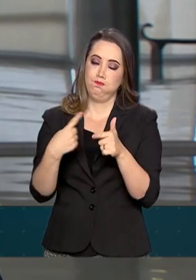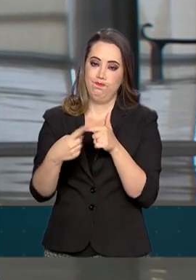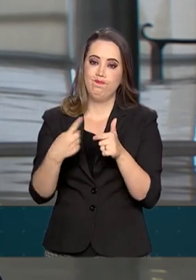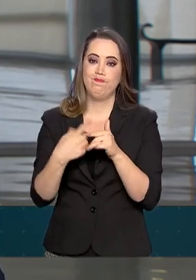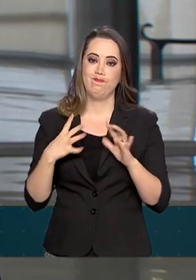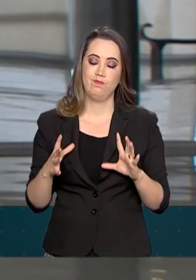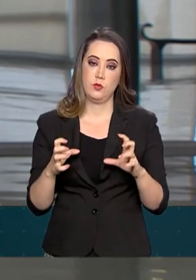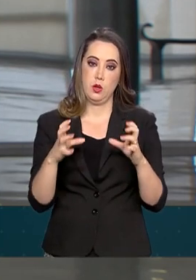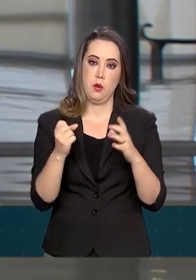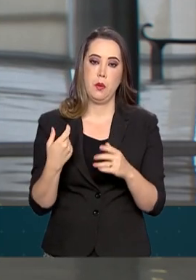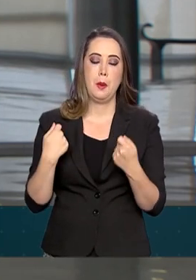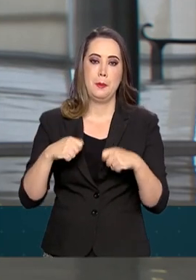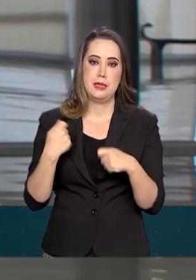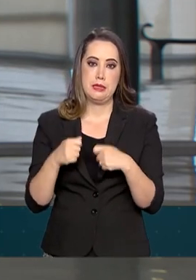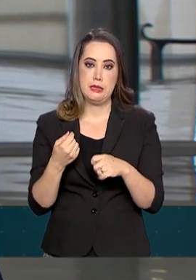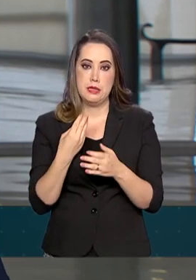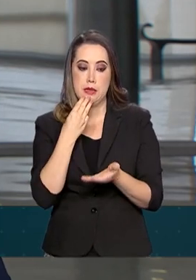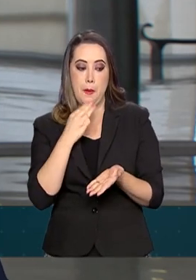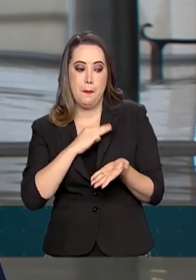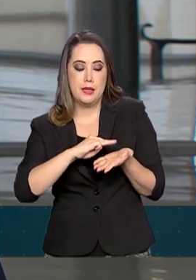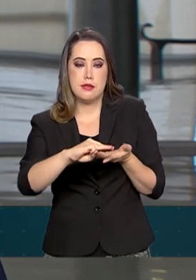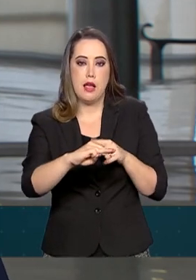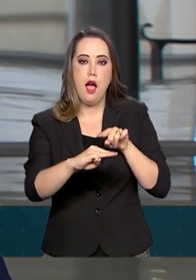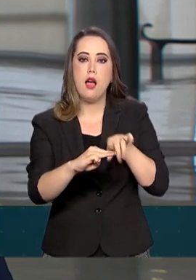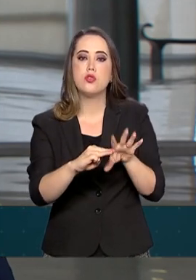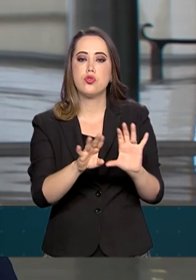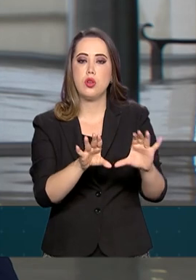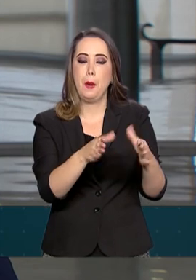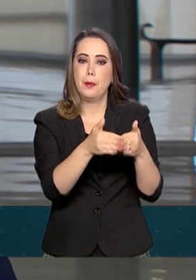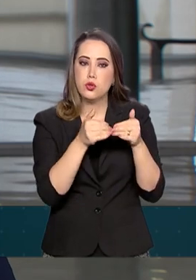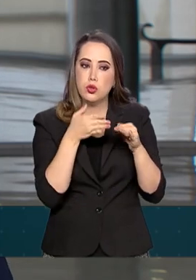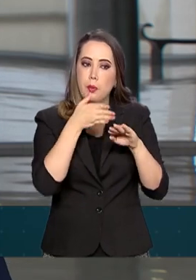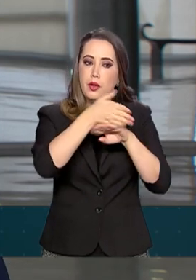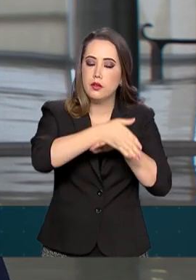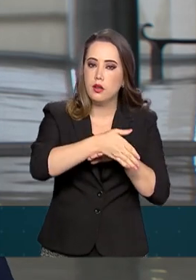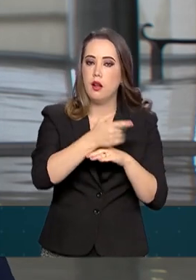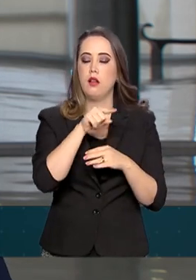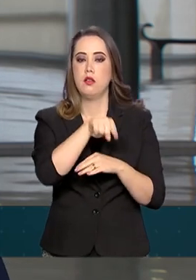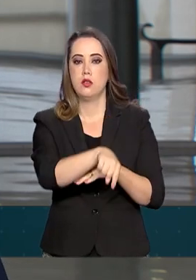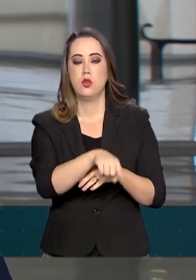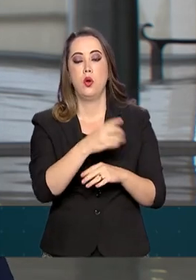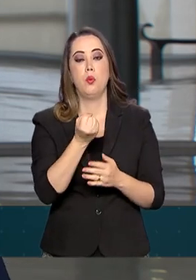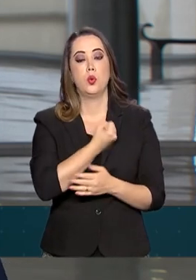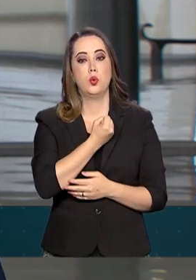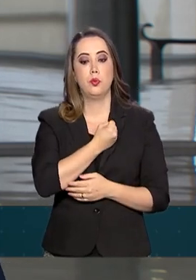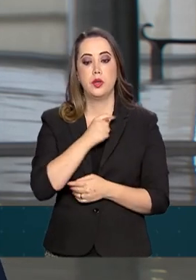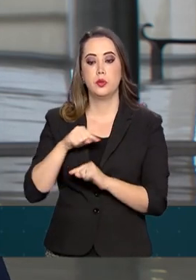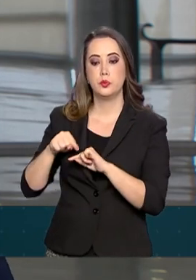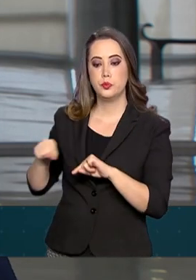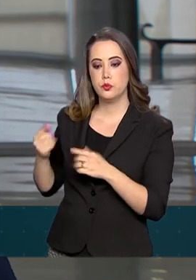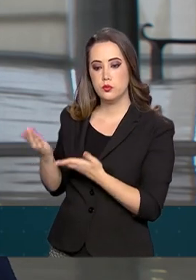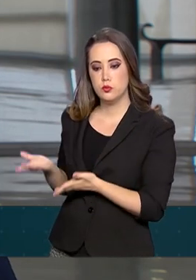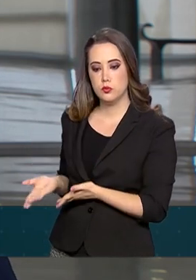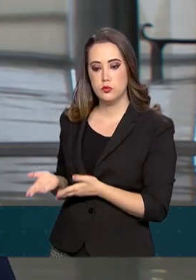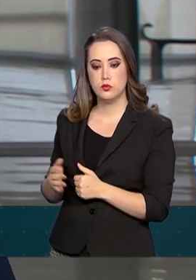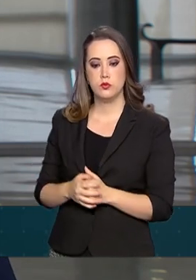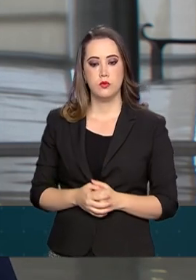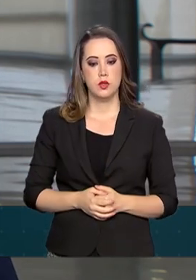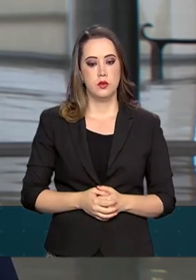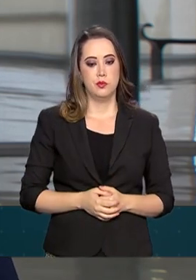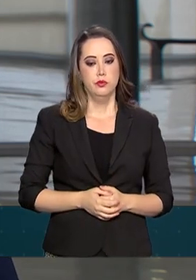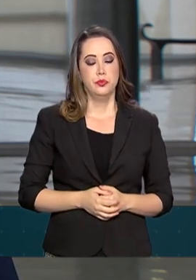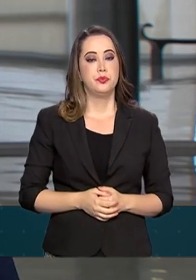Para ser adicionado, é preciso enviar uma mensagem para poder entrar nesse grupo. A mensagem deve ser enviada para o seguinte número, eu vou ler para vocês. Mais